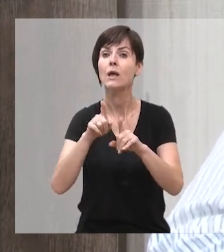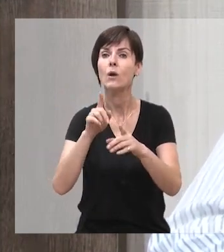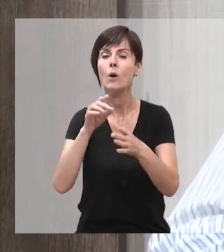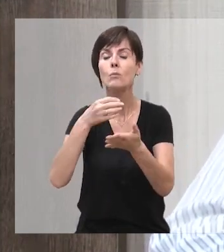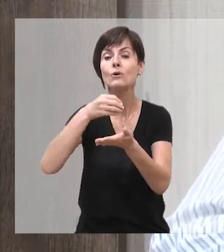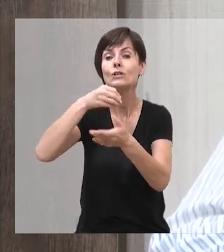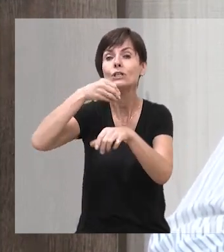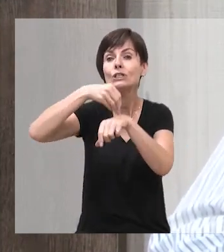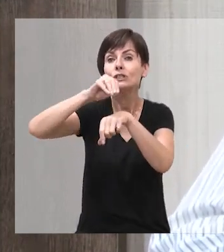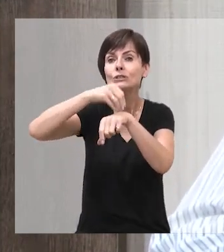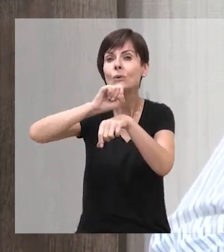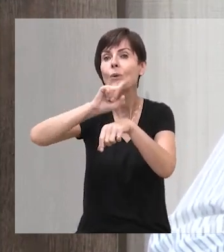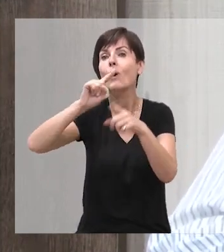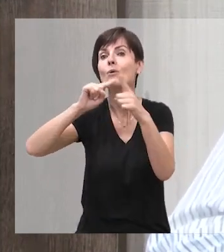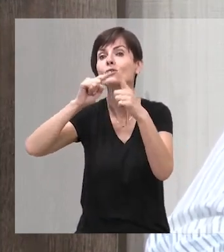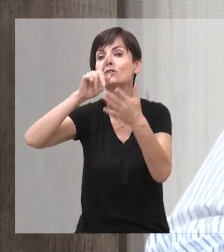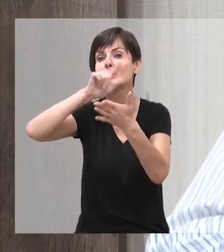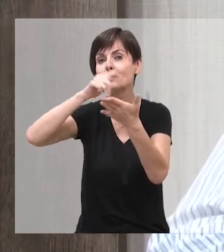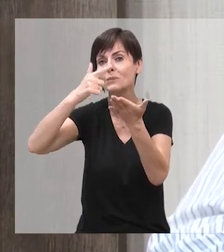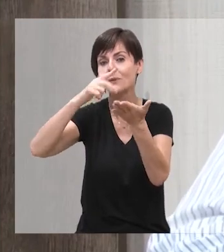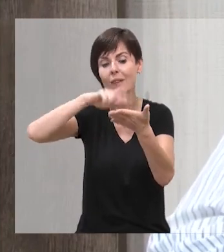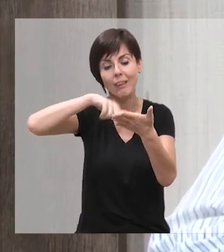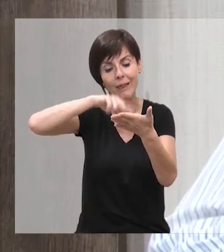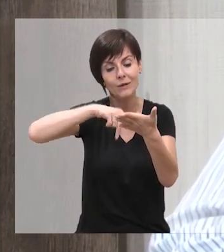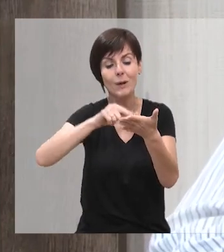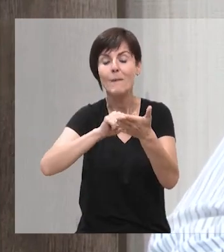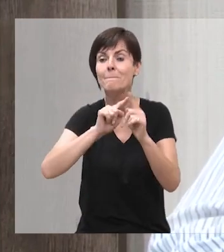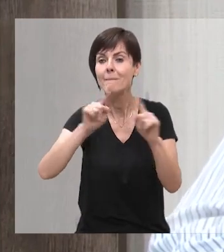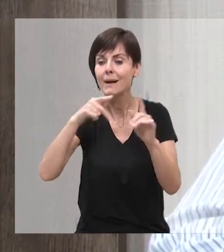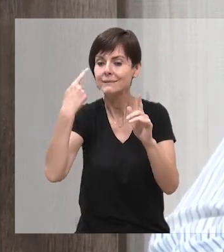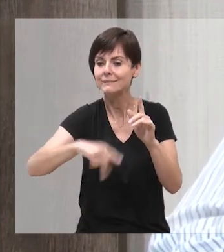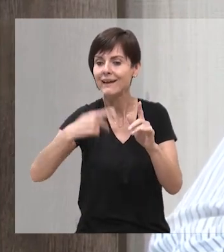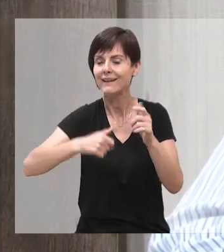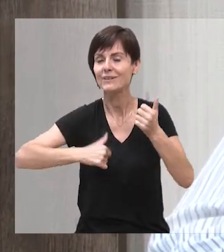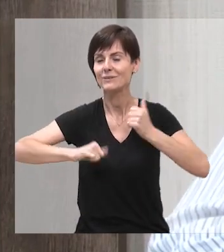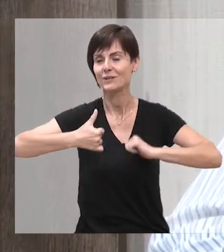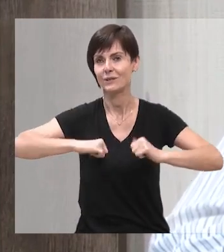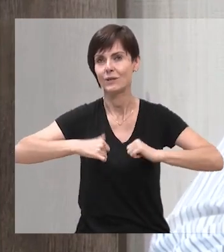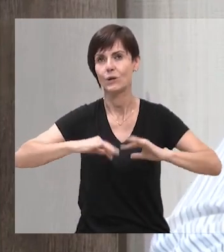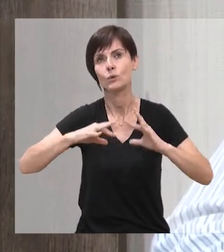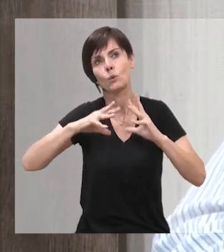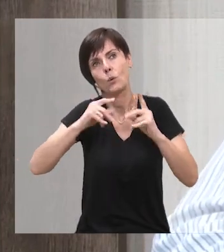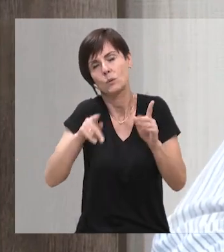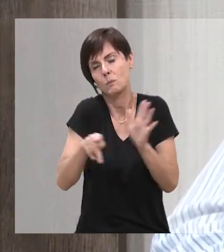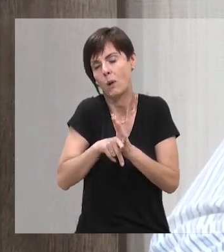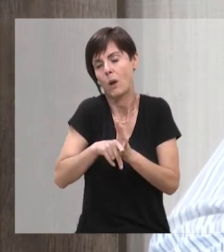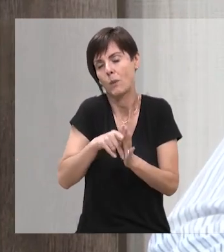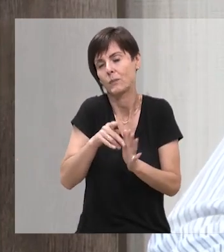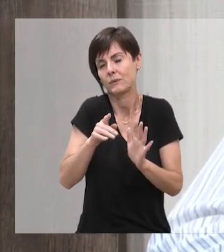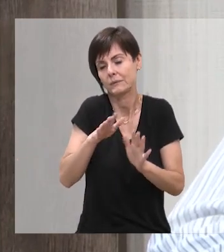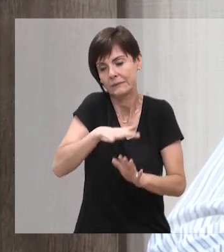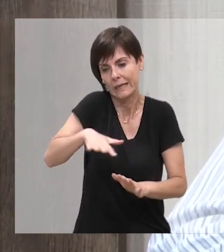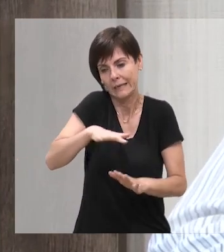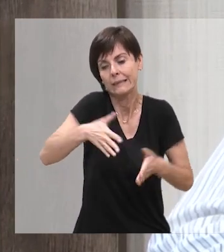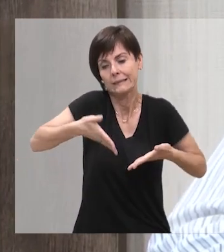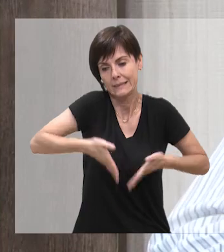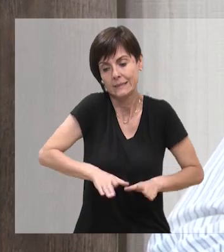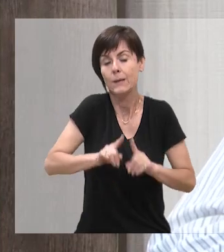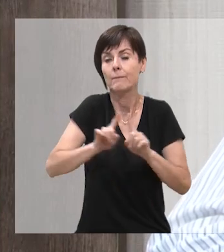um mapeamento de dicas do que ler, mas de escritores locais, né? Talvez nem todos sejam necessariamente